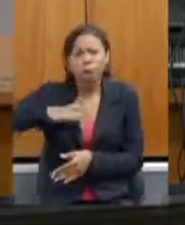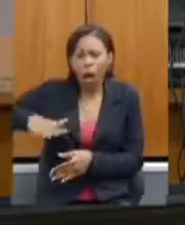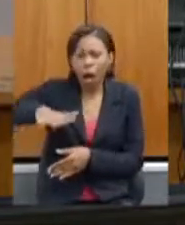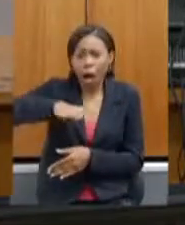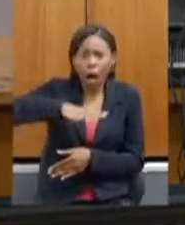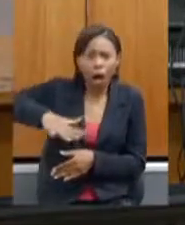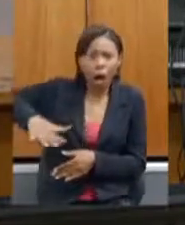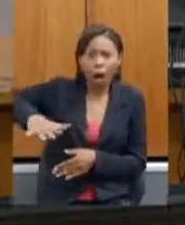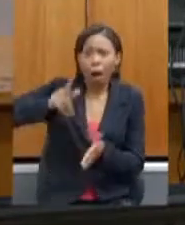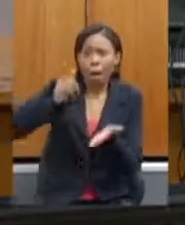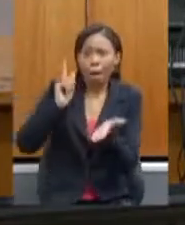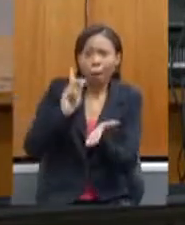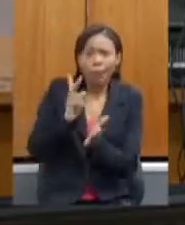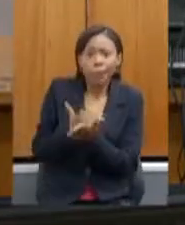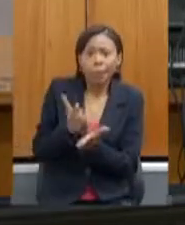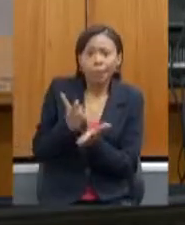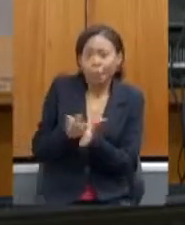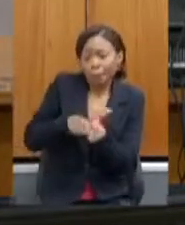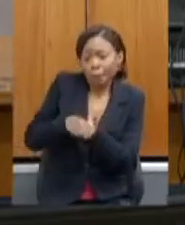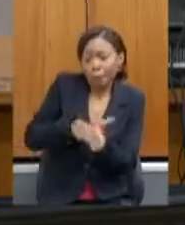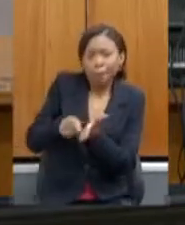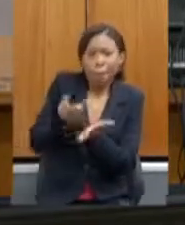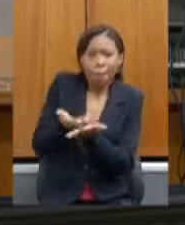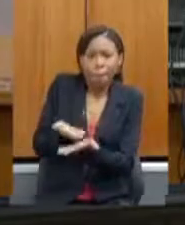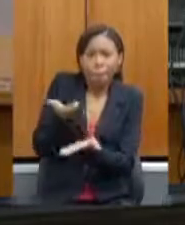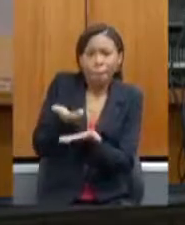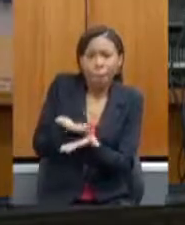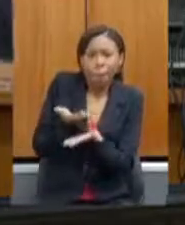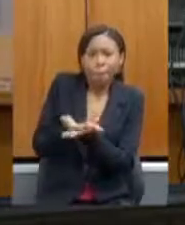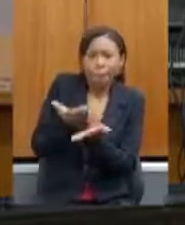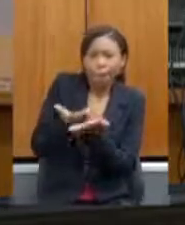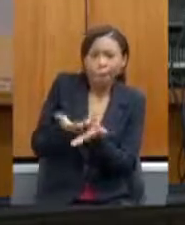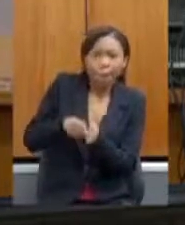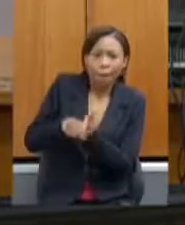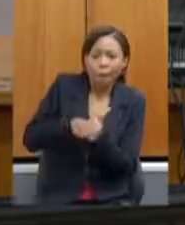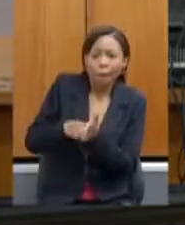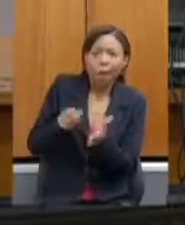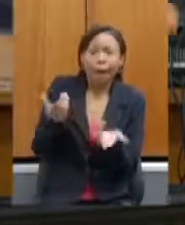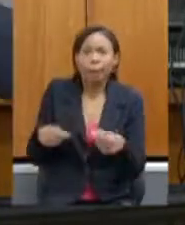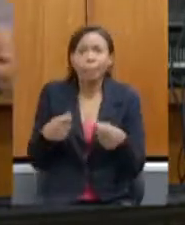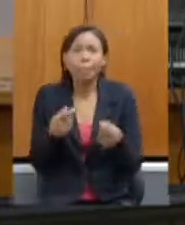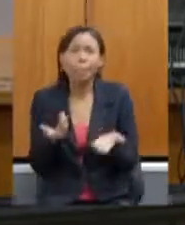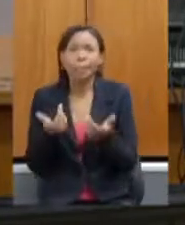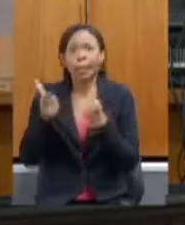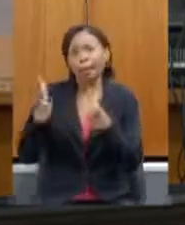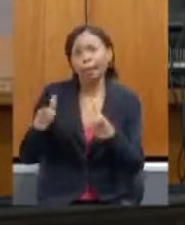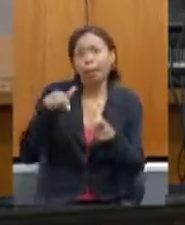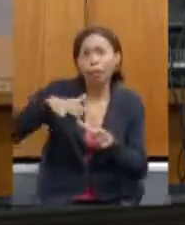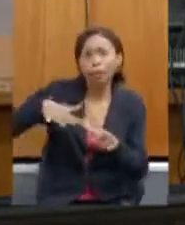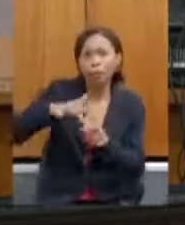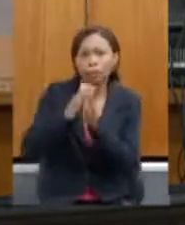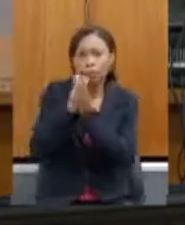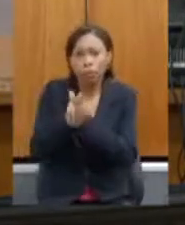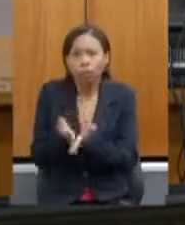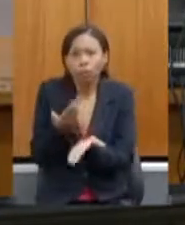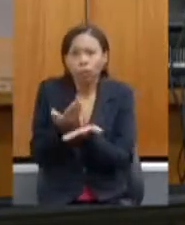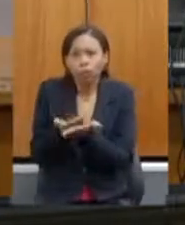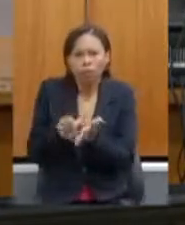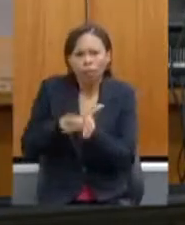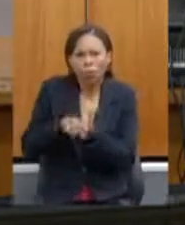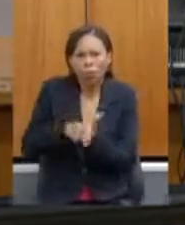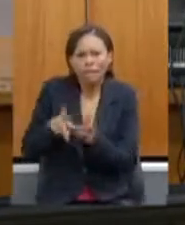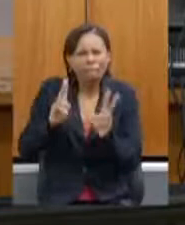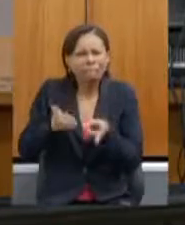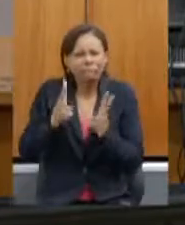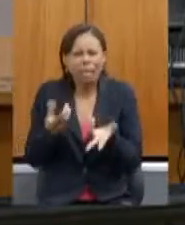estudada como o Vale de Jequitonha. Precisamos estudar isso no Vale de Jequitonha, precisamos estudar isso no Vale de Jequitonha. Nunca vi tantos